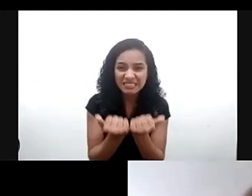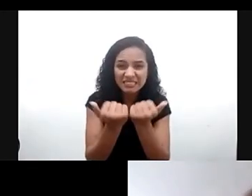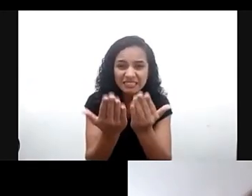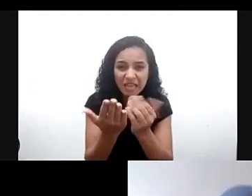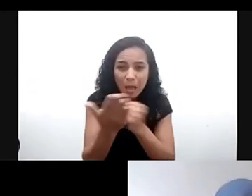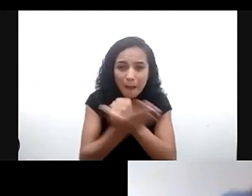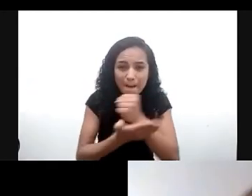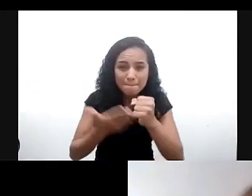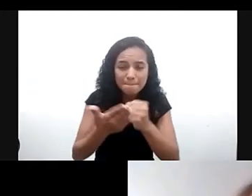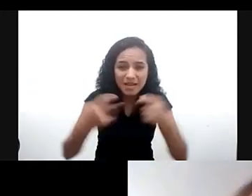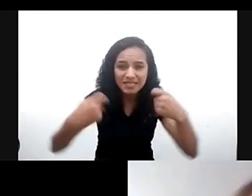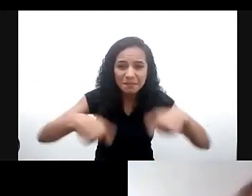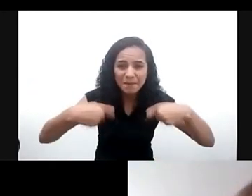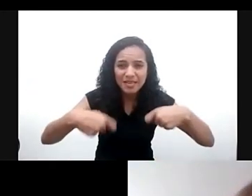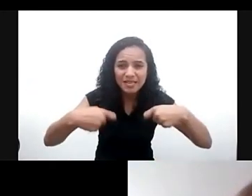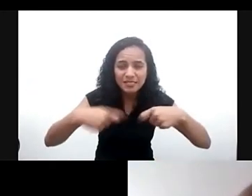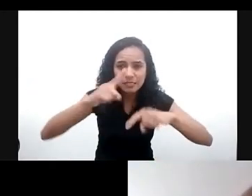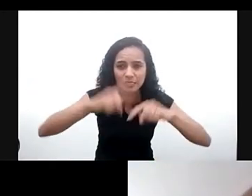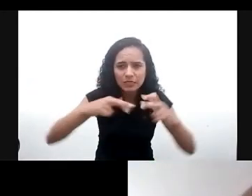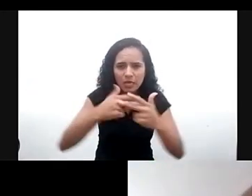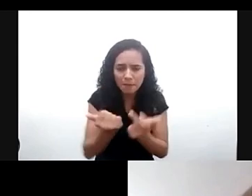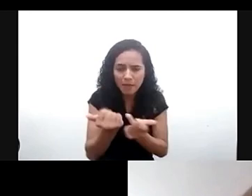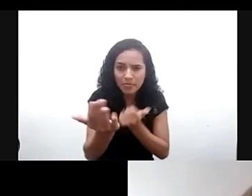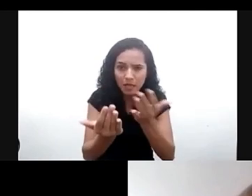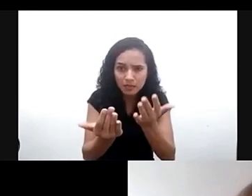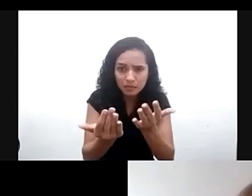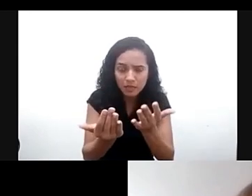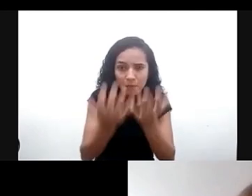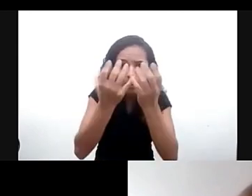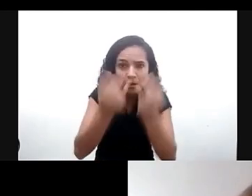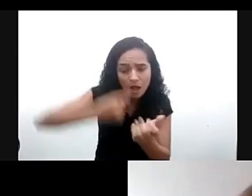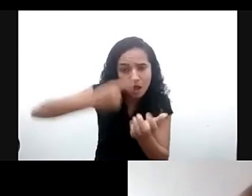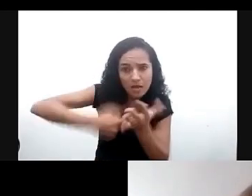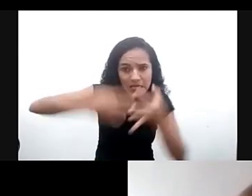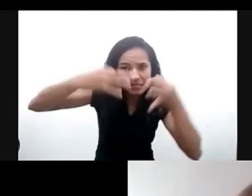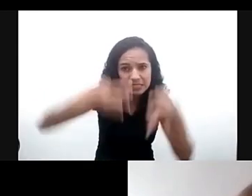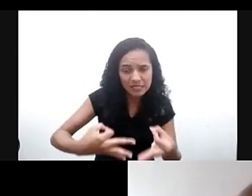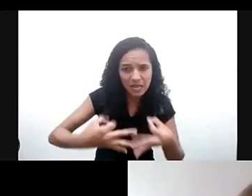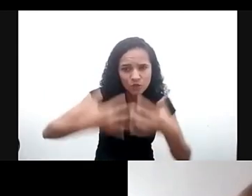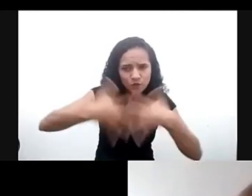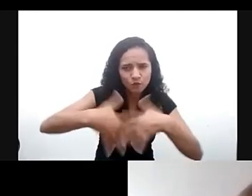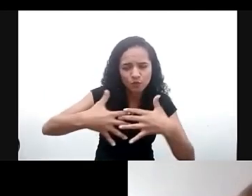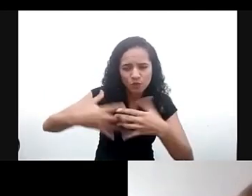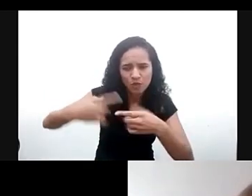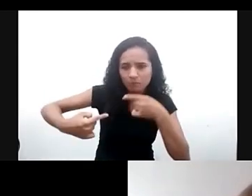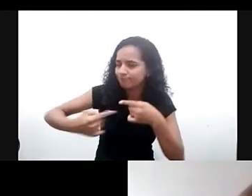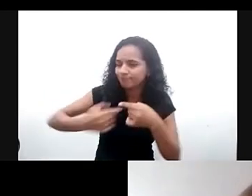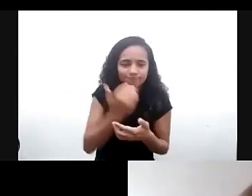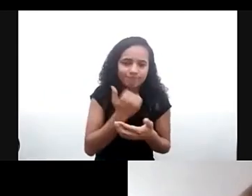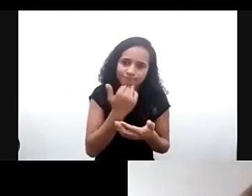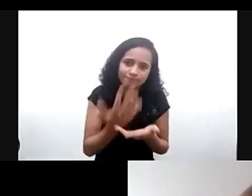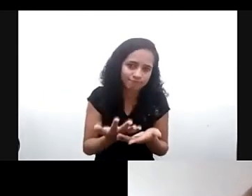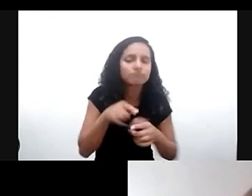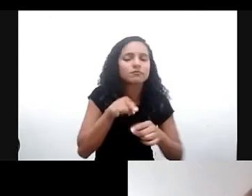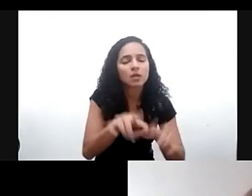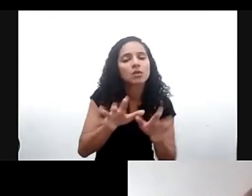necessárias para realizar a implementação das políticas ou seja o desenvolvimento de habilidades digitais por exemplo de crianças e jovens